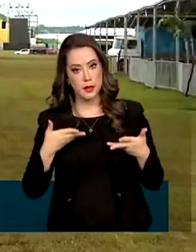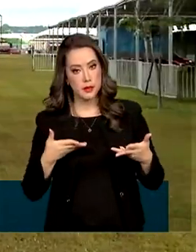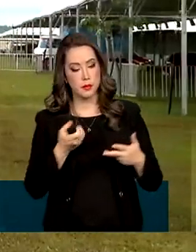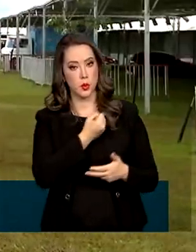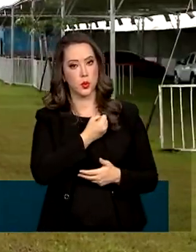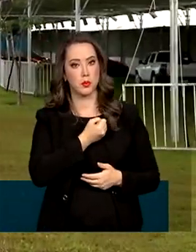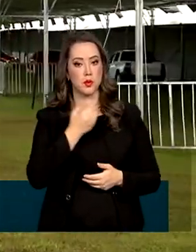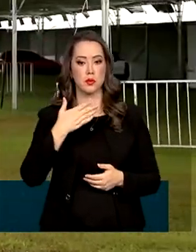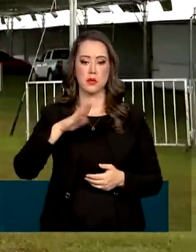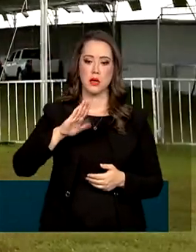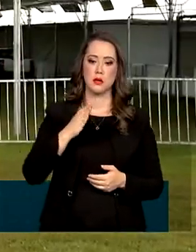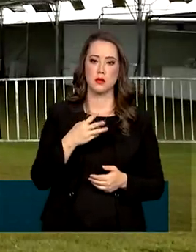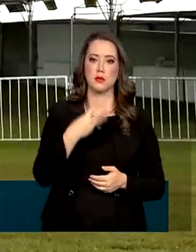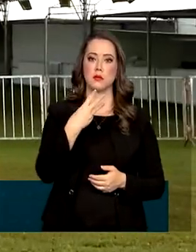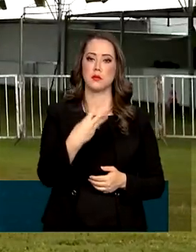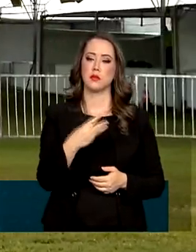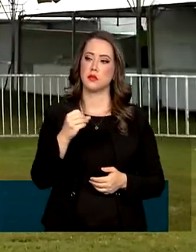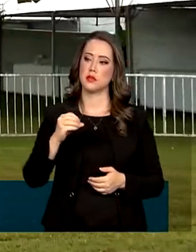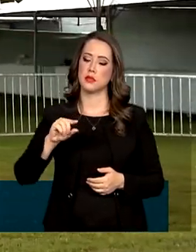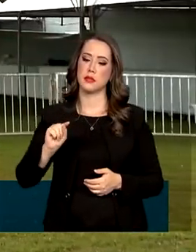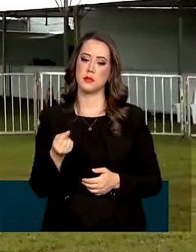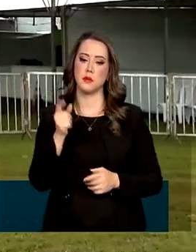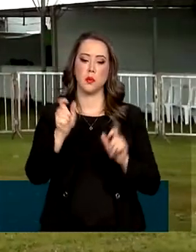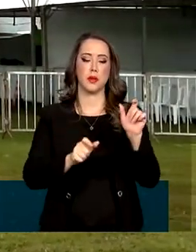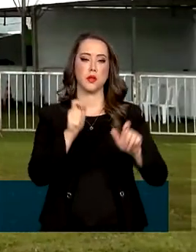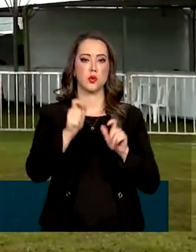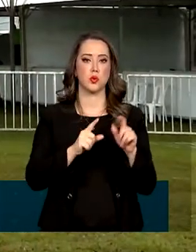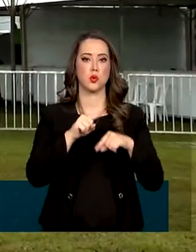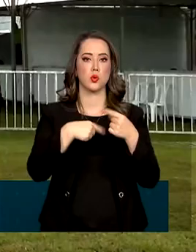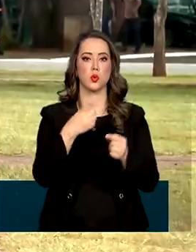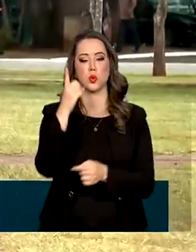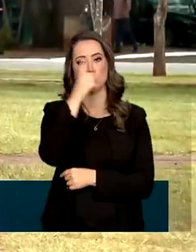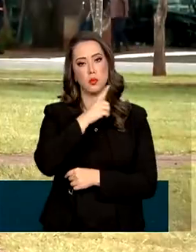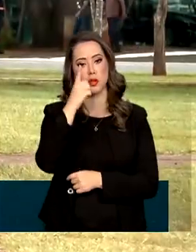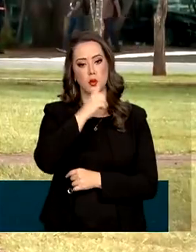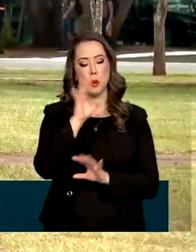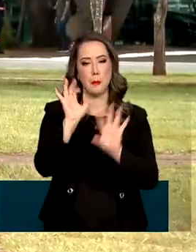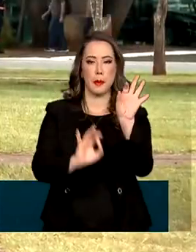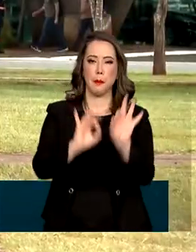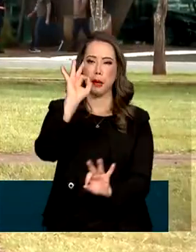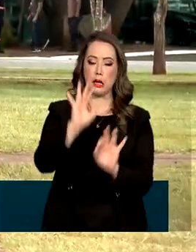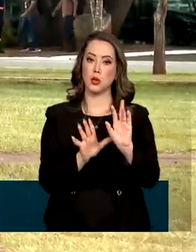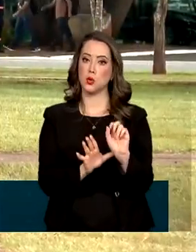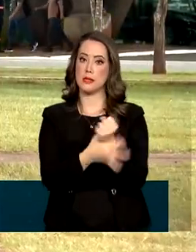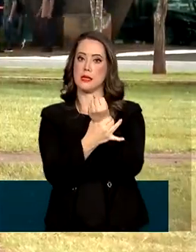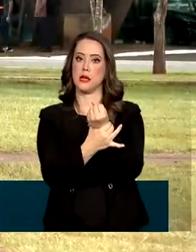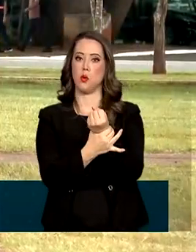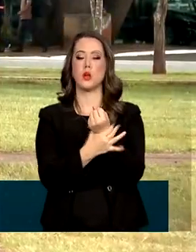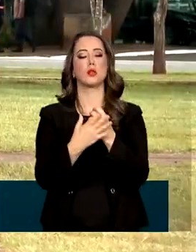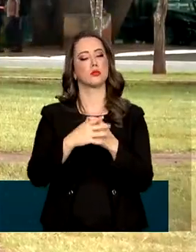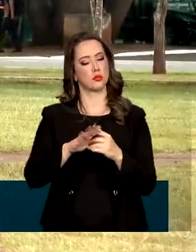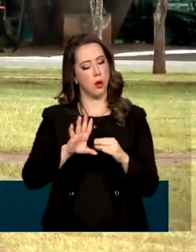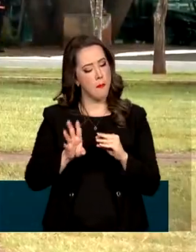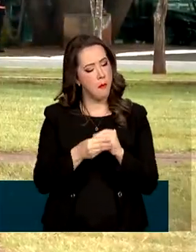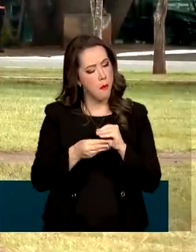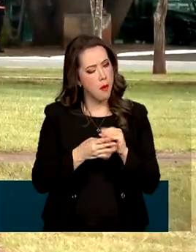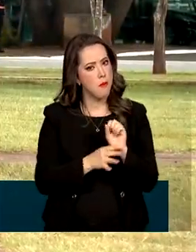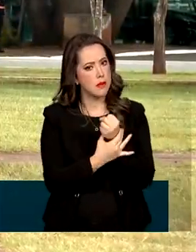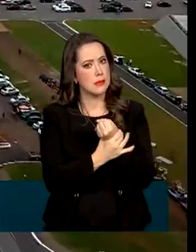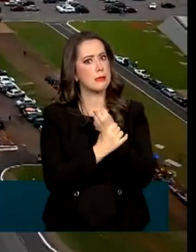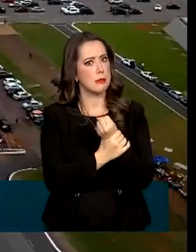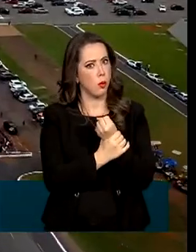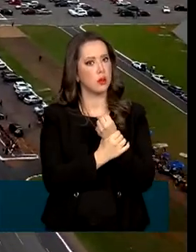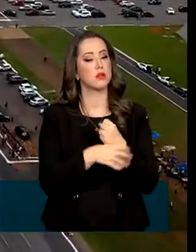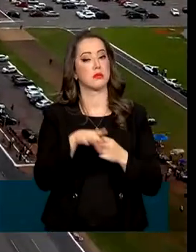público estimado de 300 mil pessoas no próximo domingo, foi montado um esquema mais que reforçado de segurança.